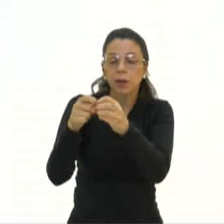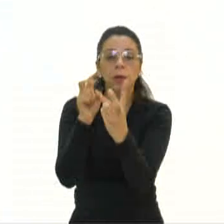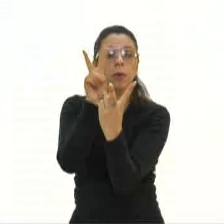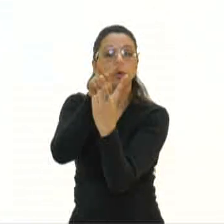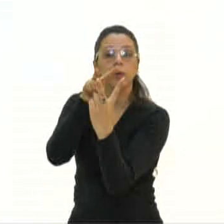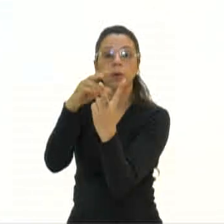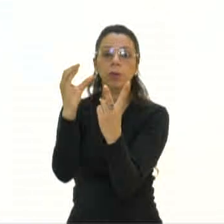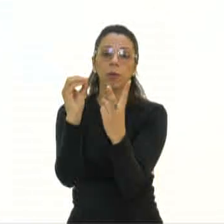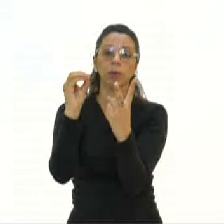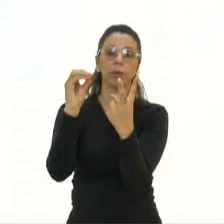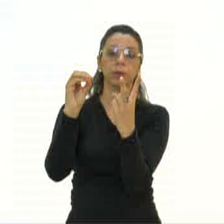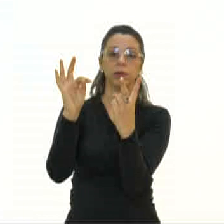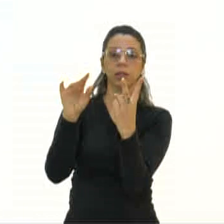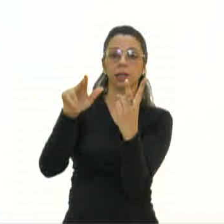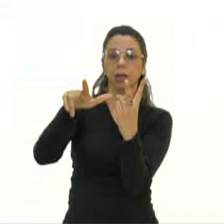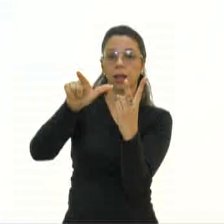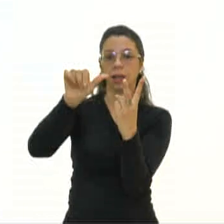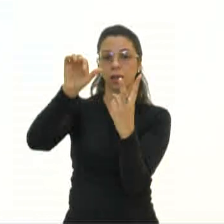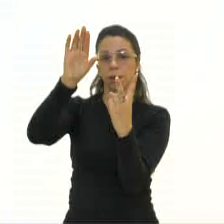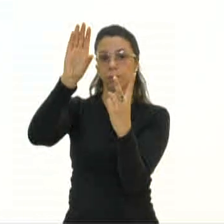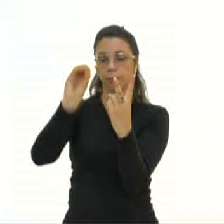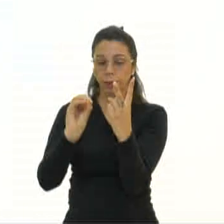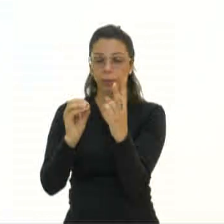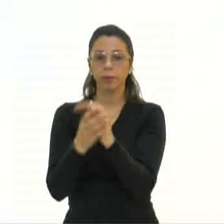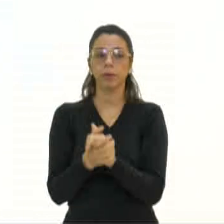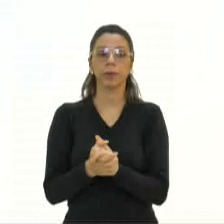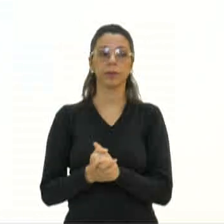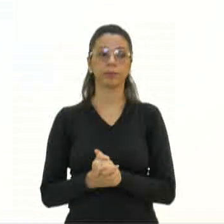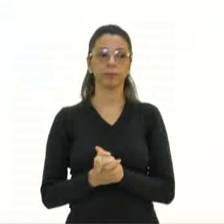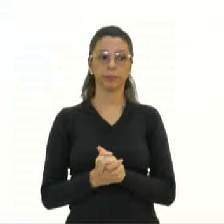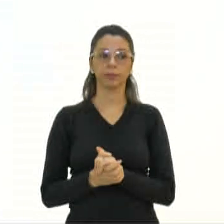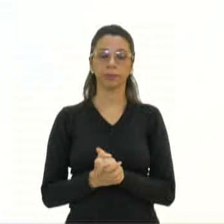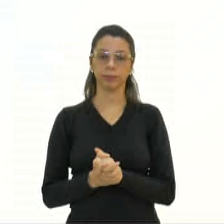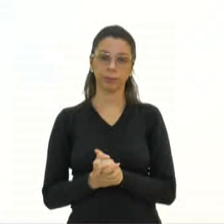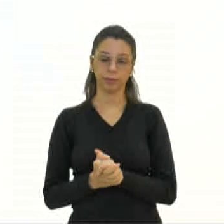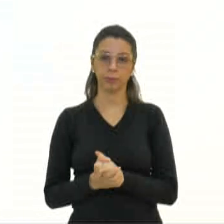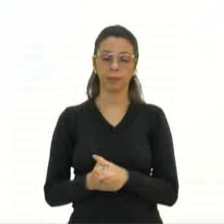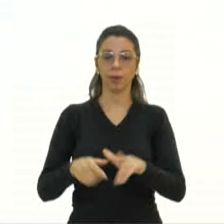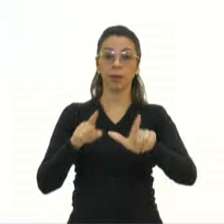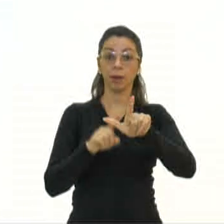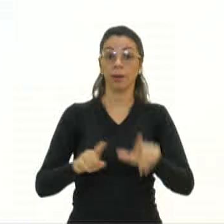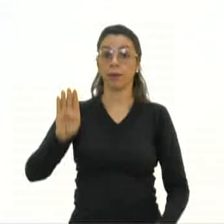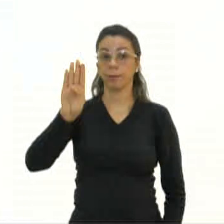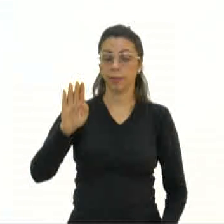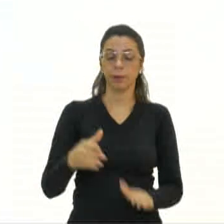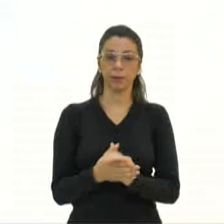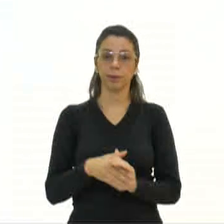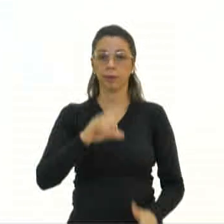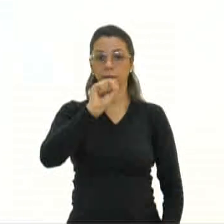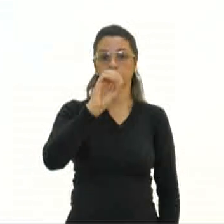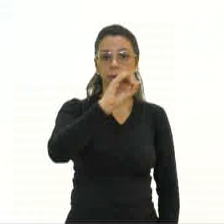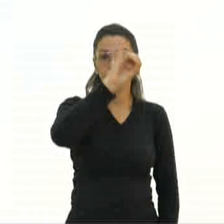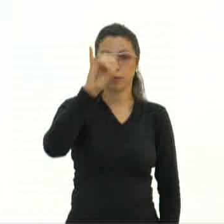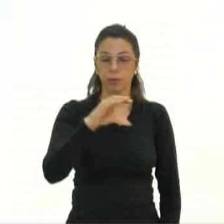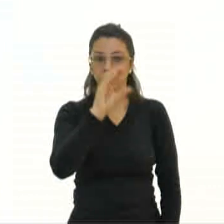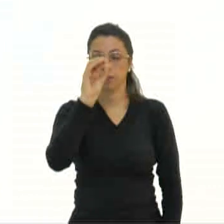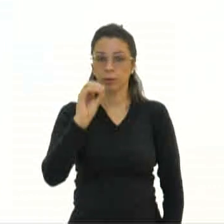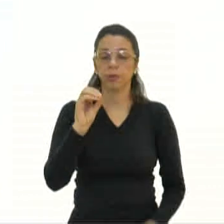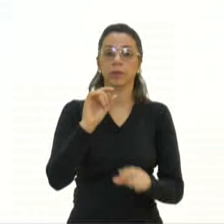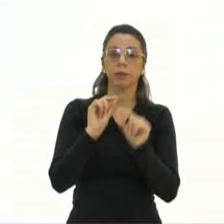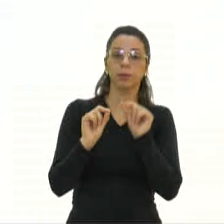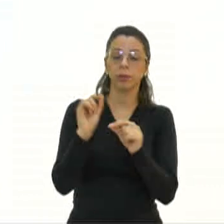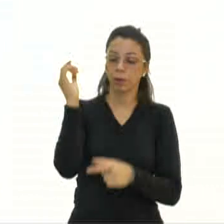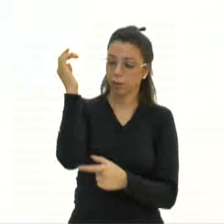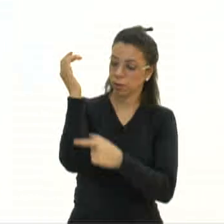cotiledones. E aí, a gente vai ter a letra B. A soja é uma eudicotiledônea, que possui caule